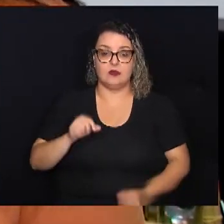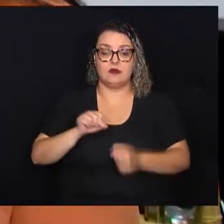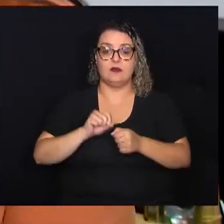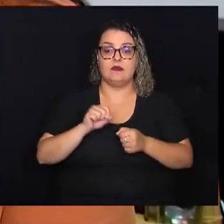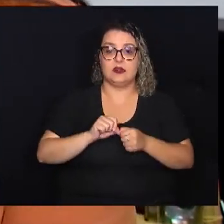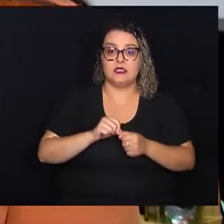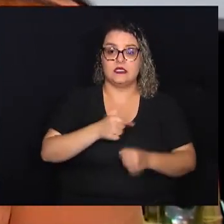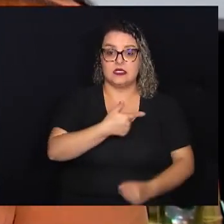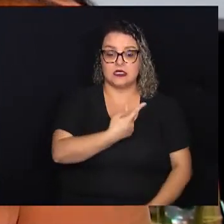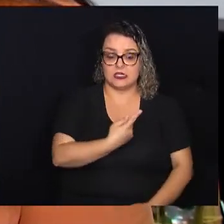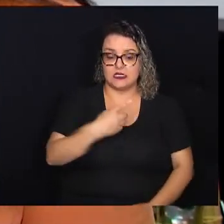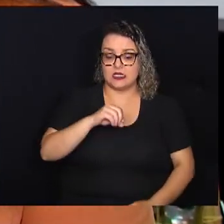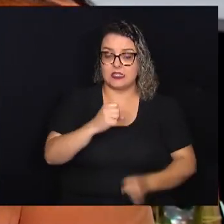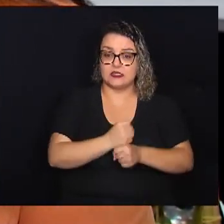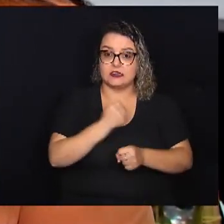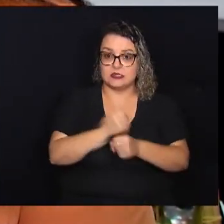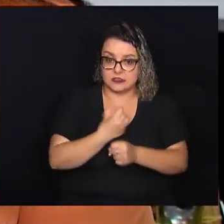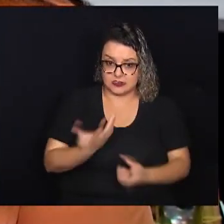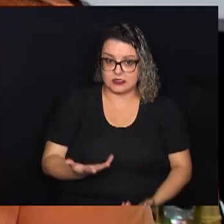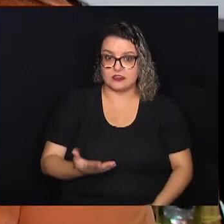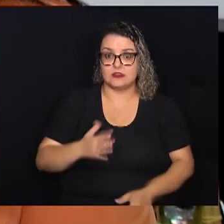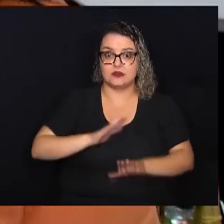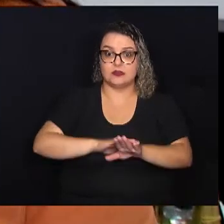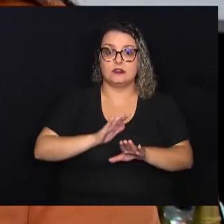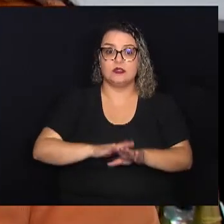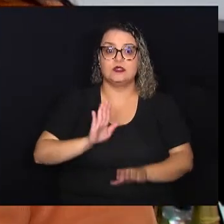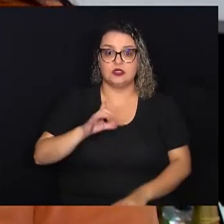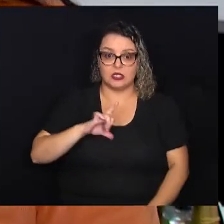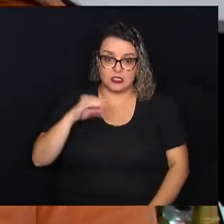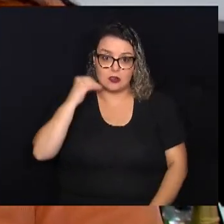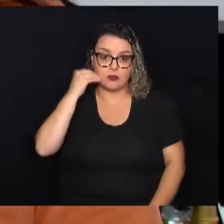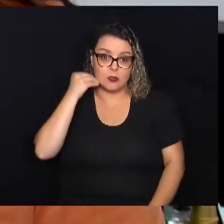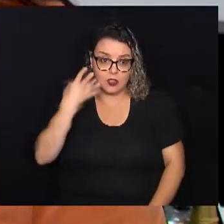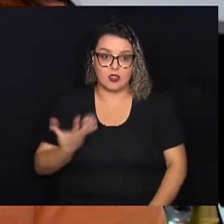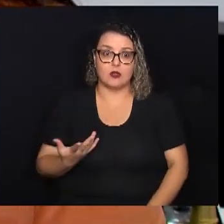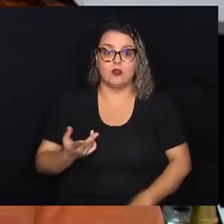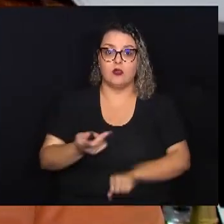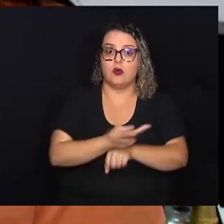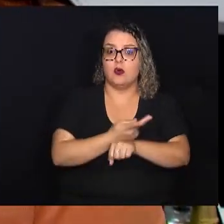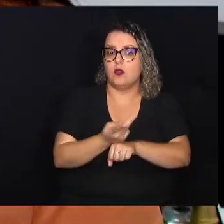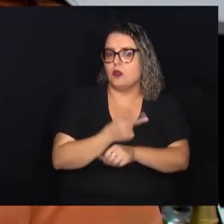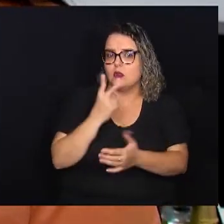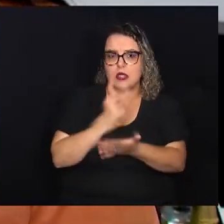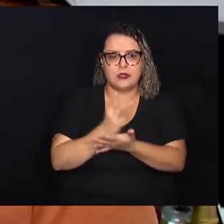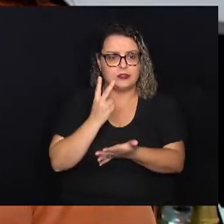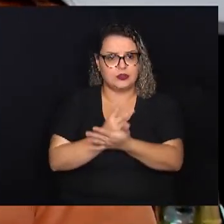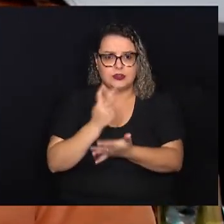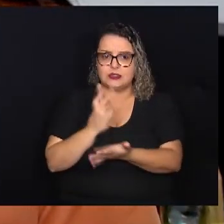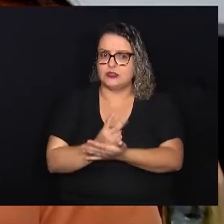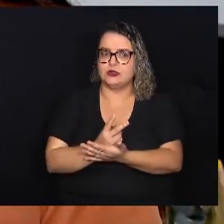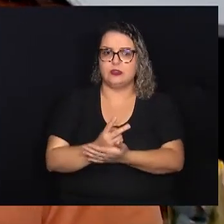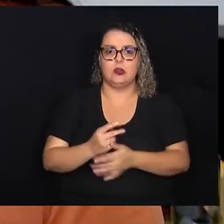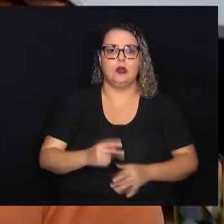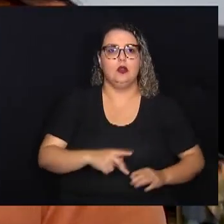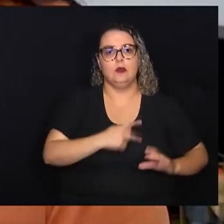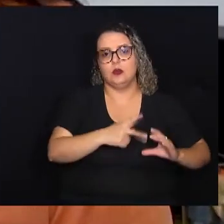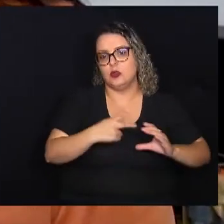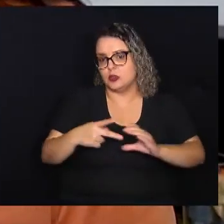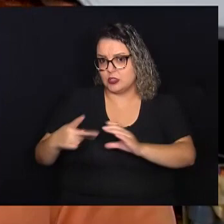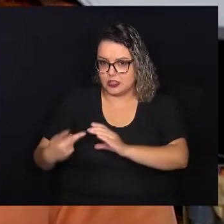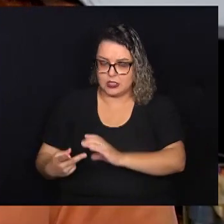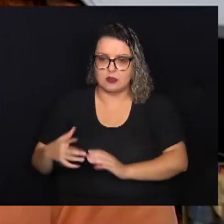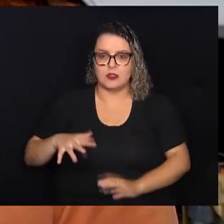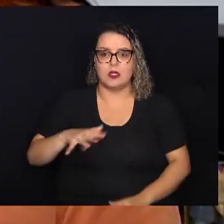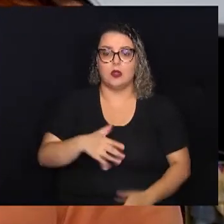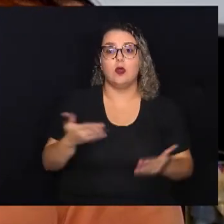Então, a gente já tem aí uma experiência nessa área, né? E a gente é procurada constantemente por câmaras da região. Hoje, a está recebendo aqui